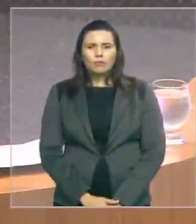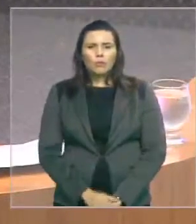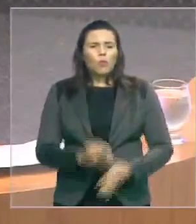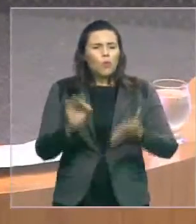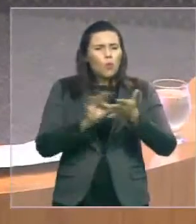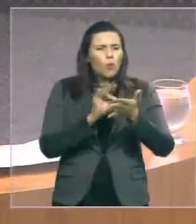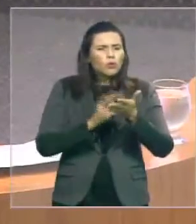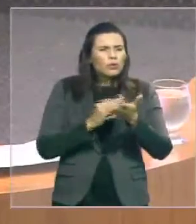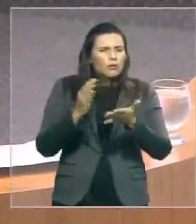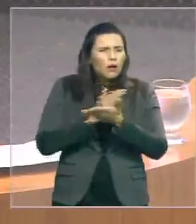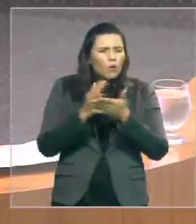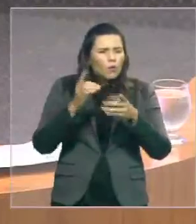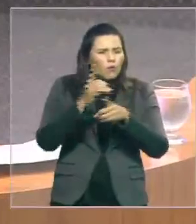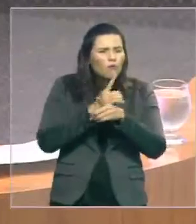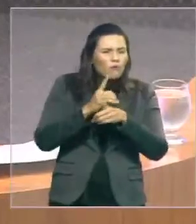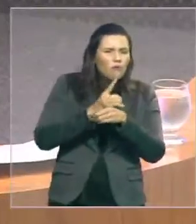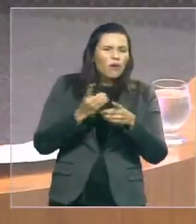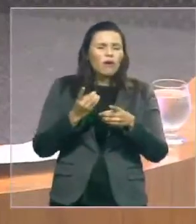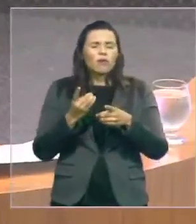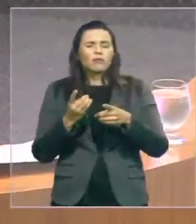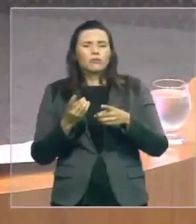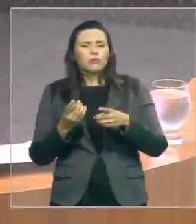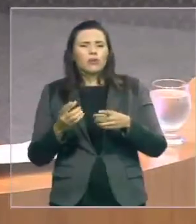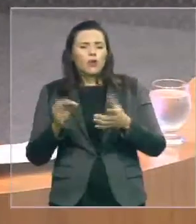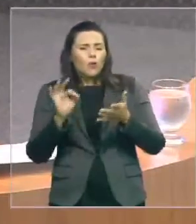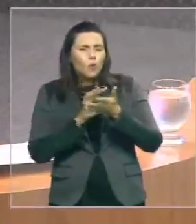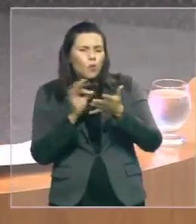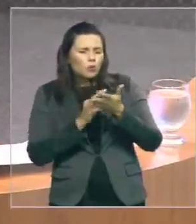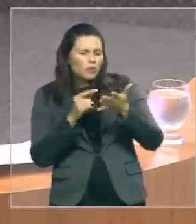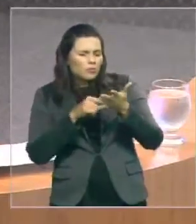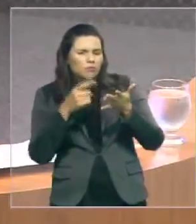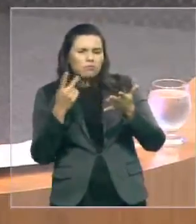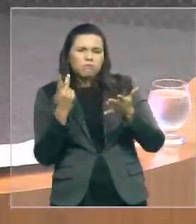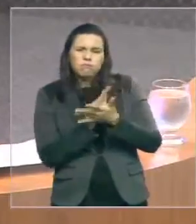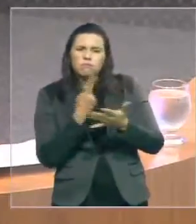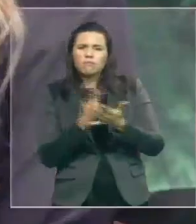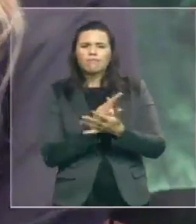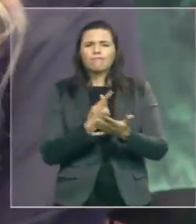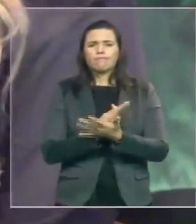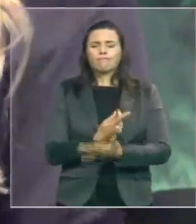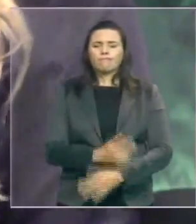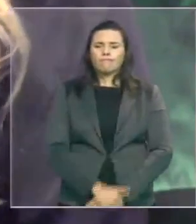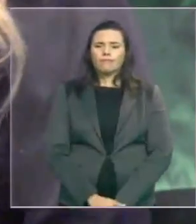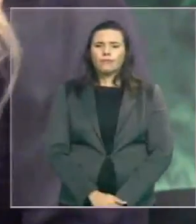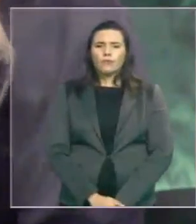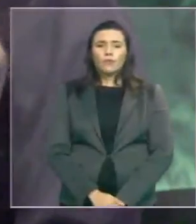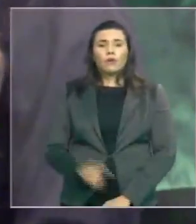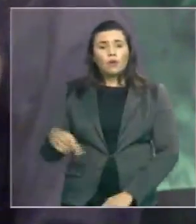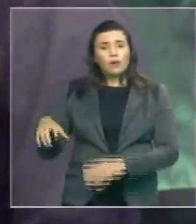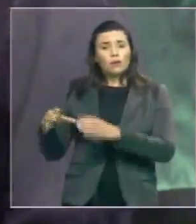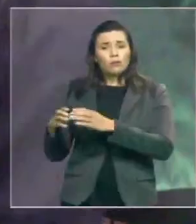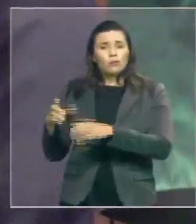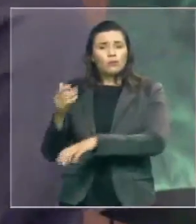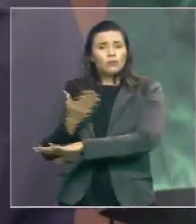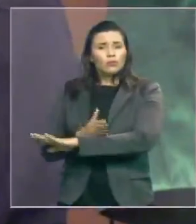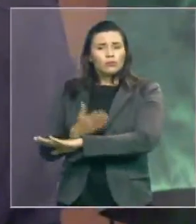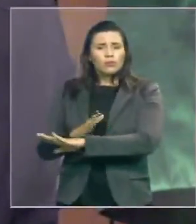Então, estão aí todos os estagiários aguardando para receber seus meses de salário atrasados,